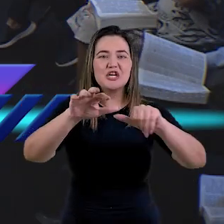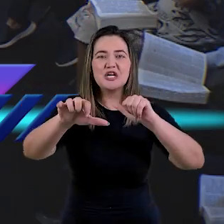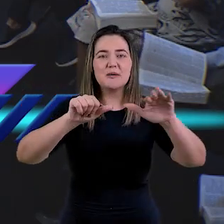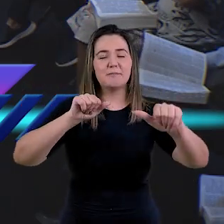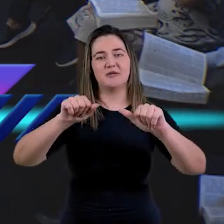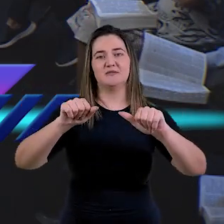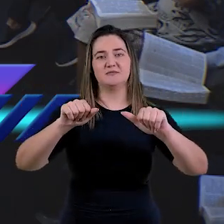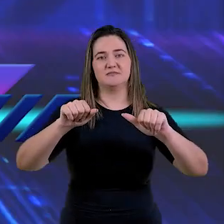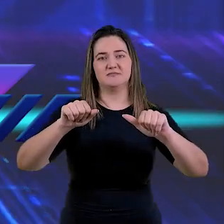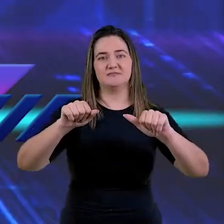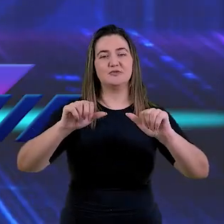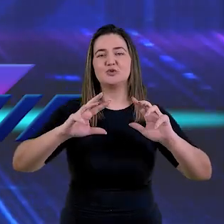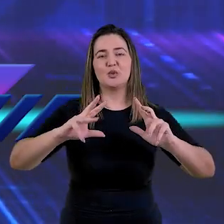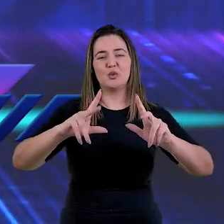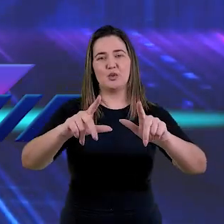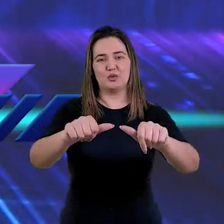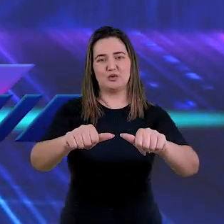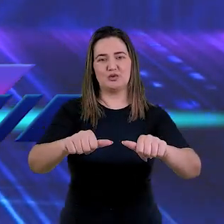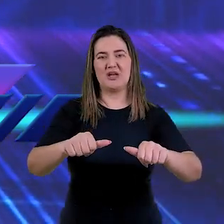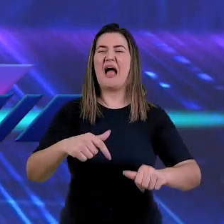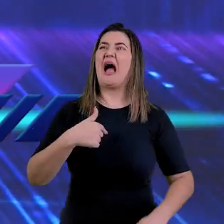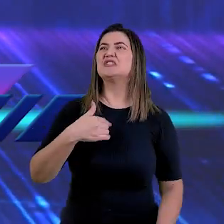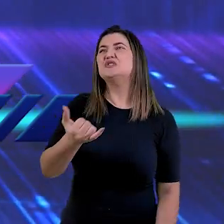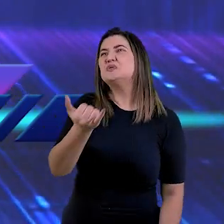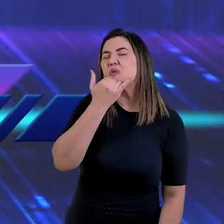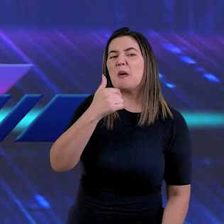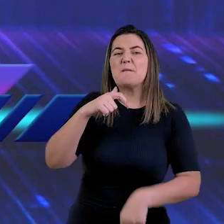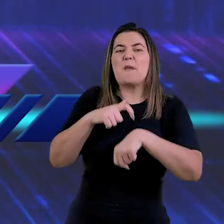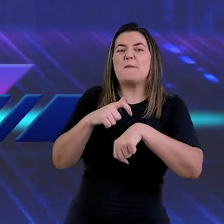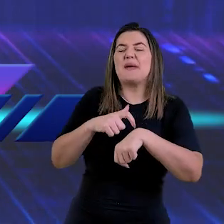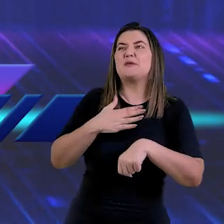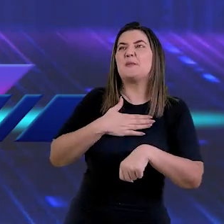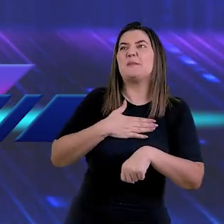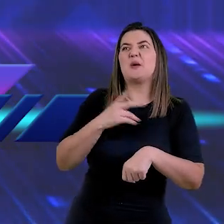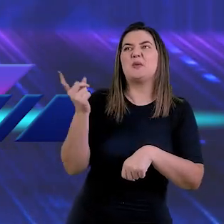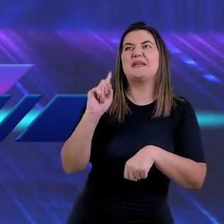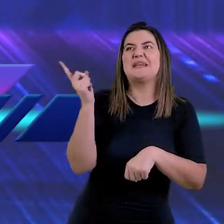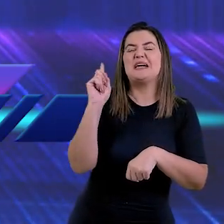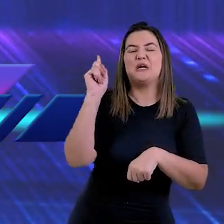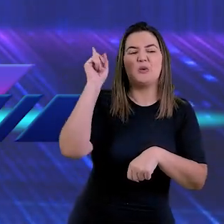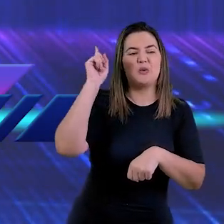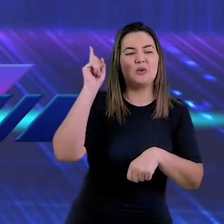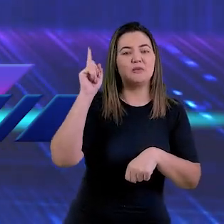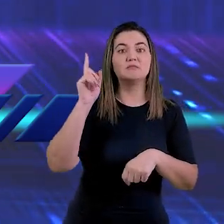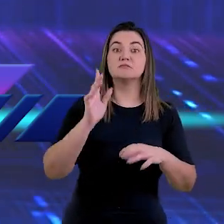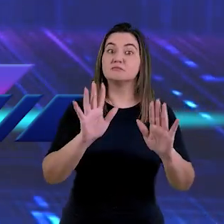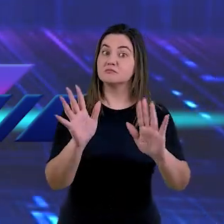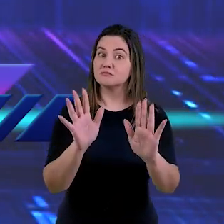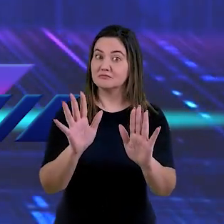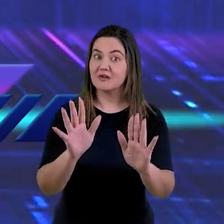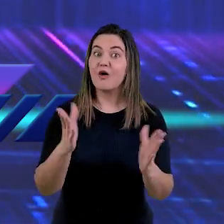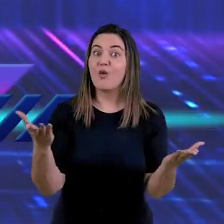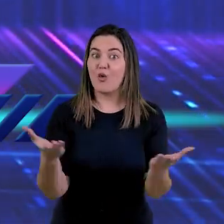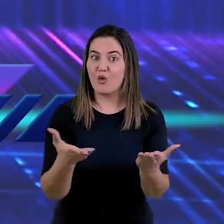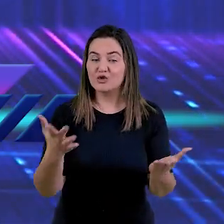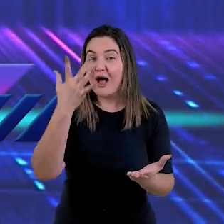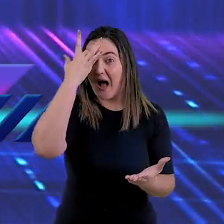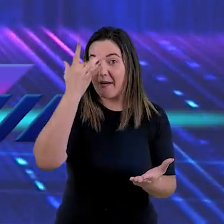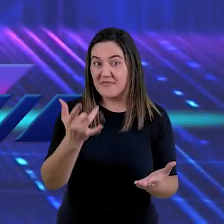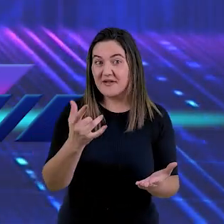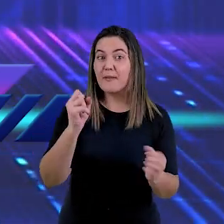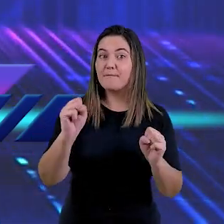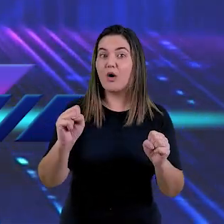marcada. Não me diga que ainda não chegou o seu momento porque amanhã pode ser tarde.